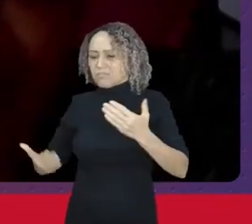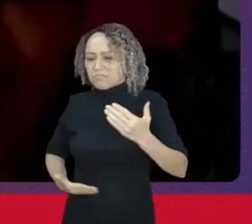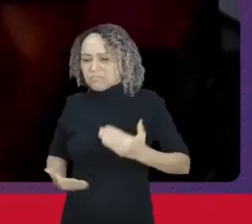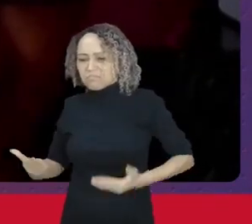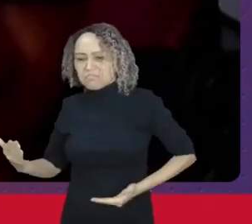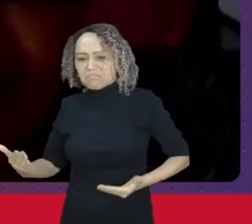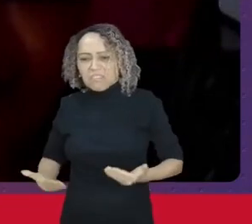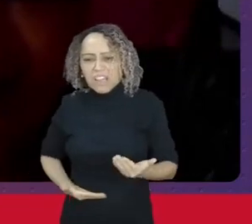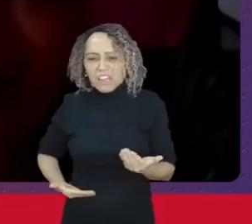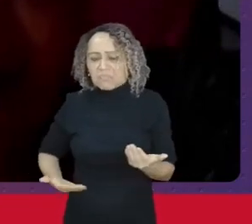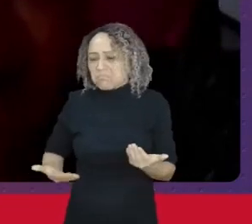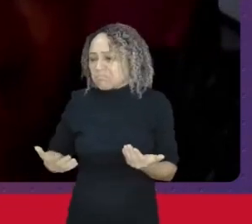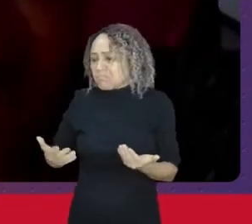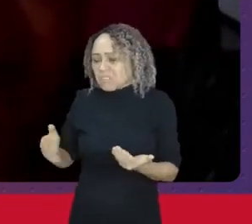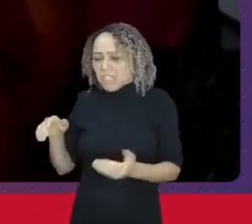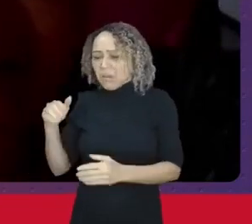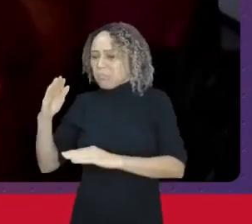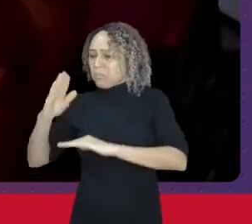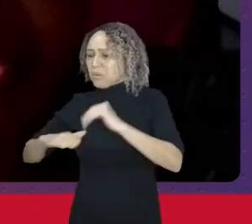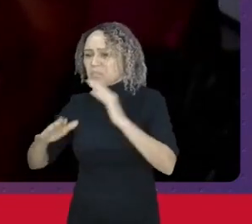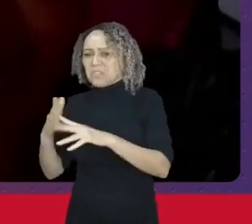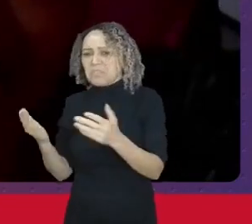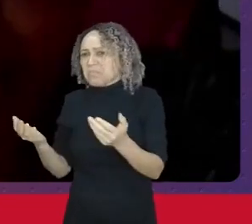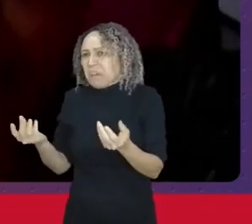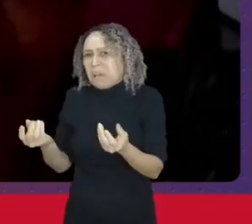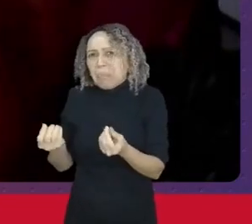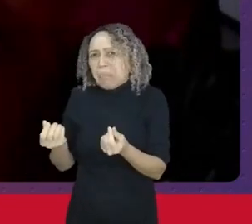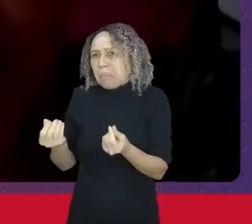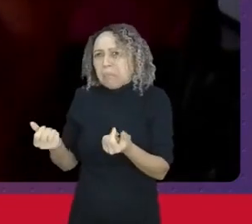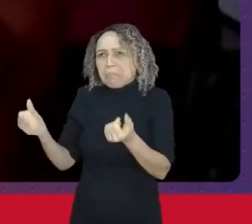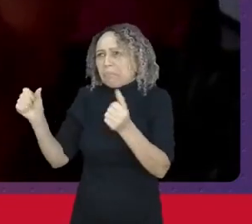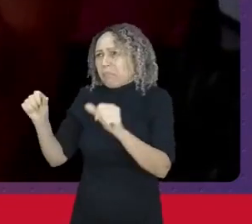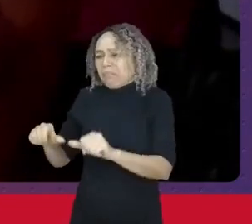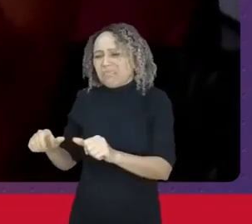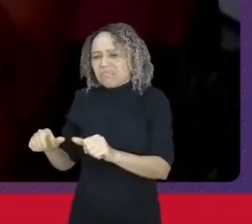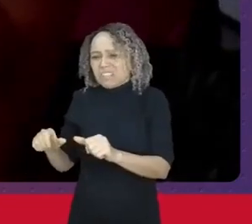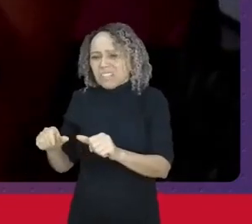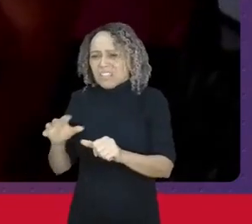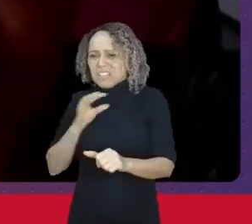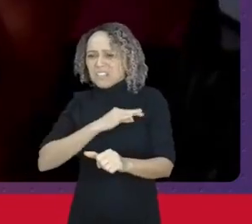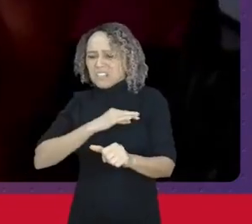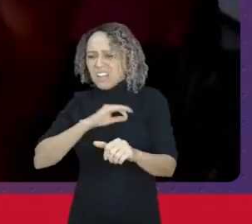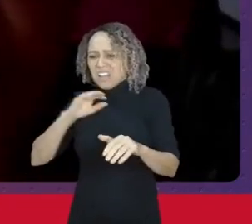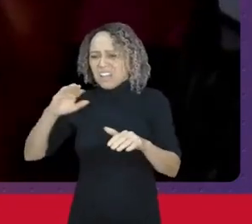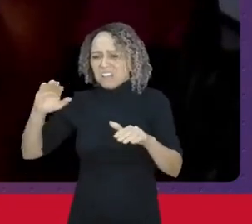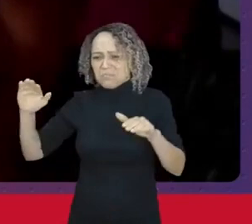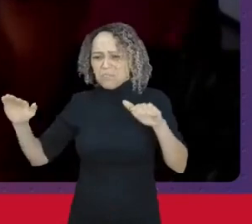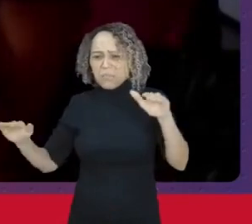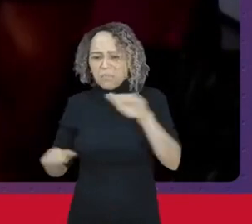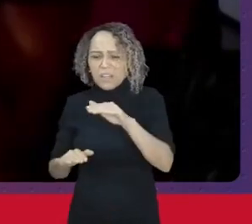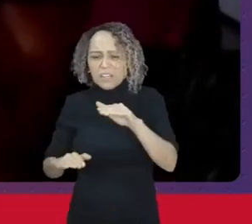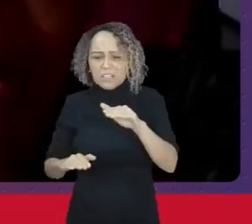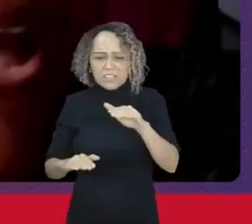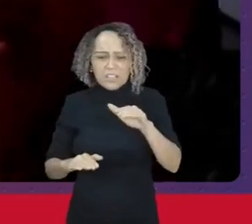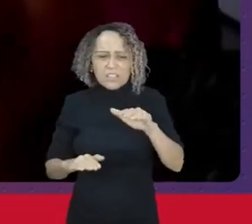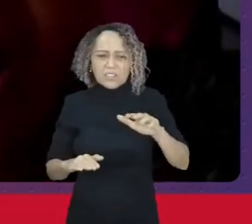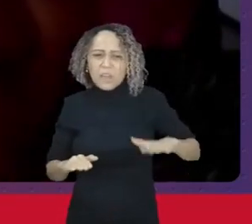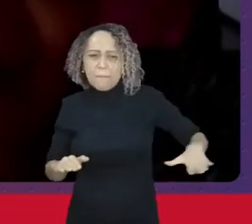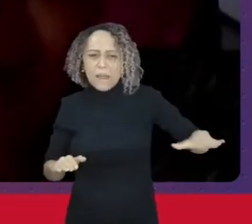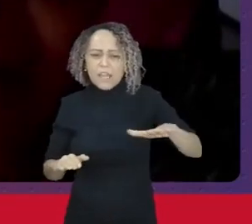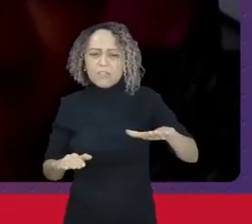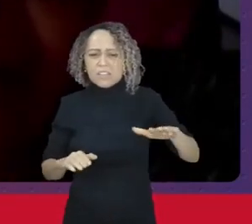desqualificadas e recebendo salários mais baixos do que a maioria dos trabalhadores